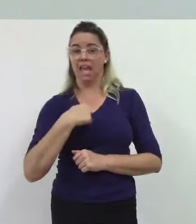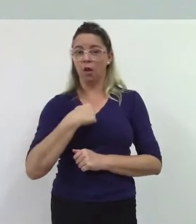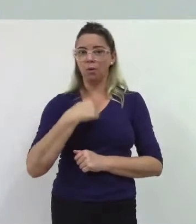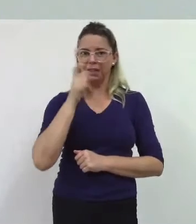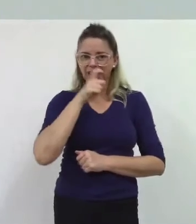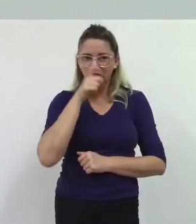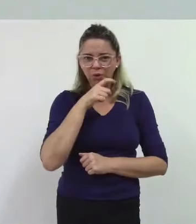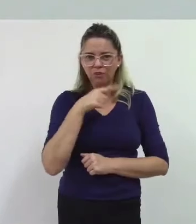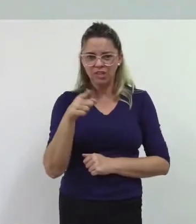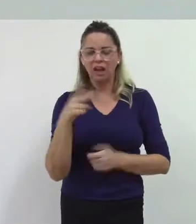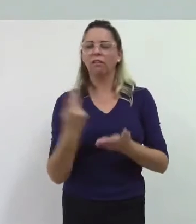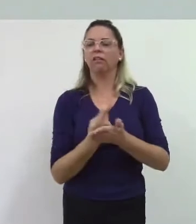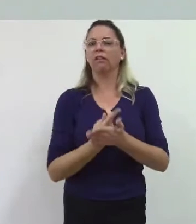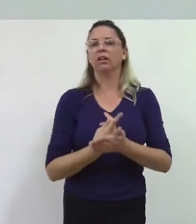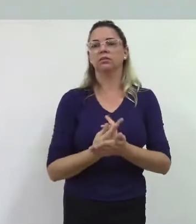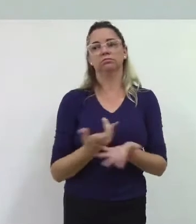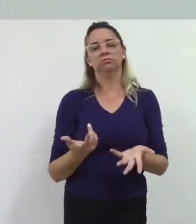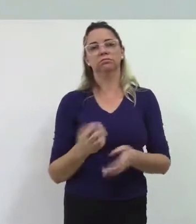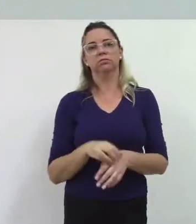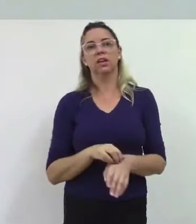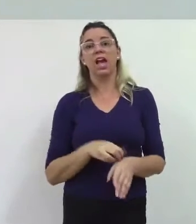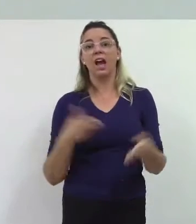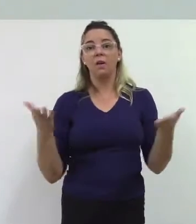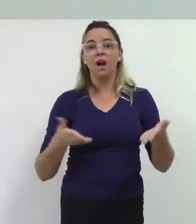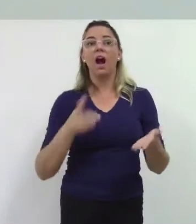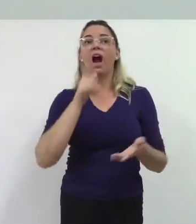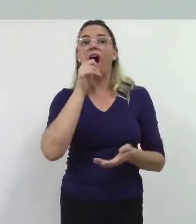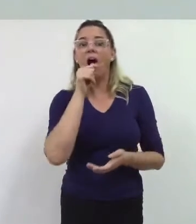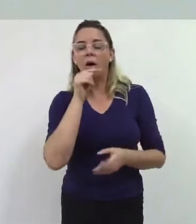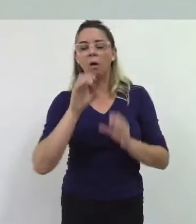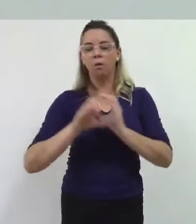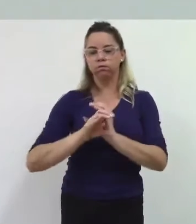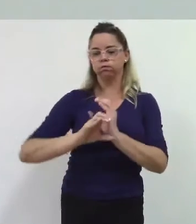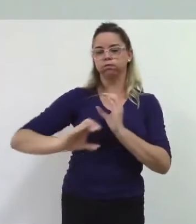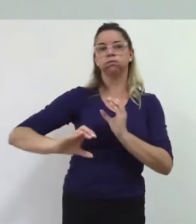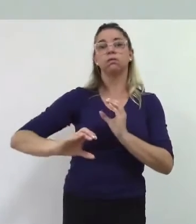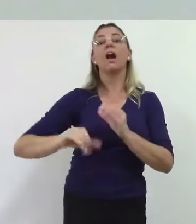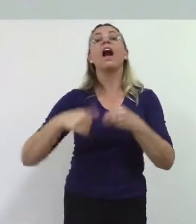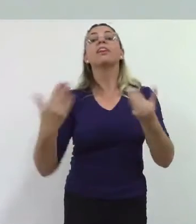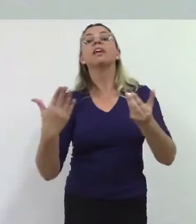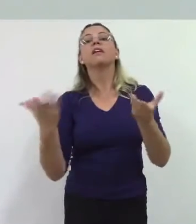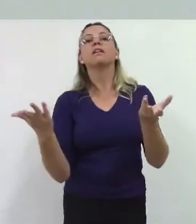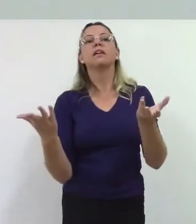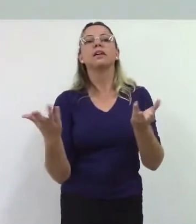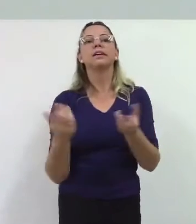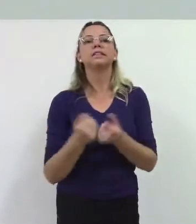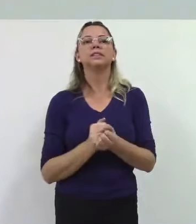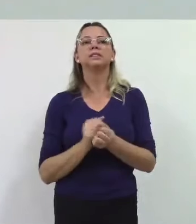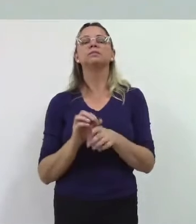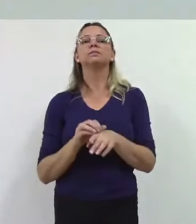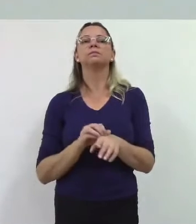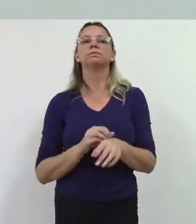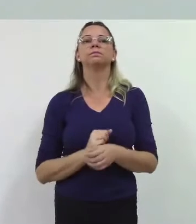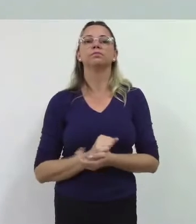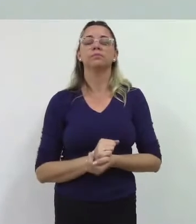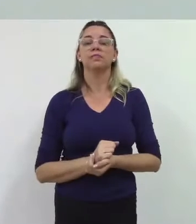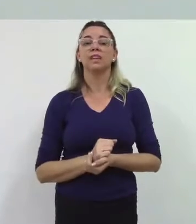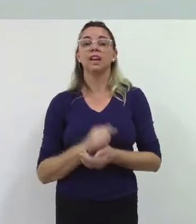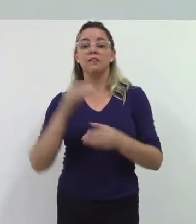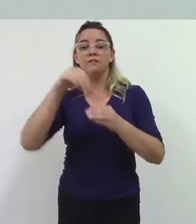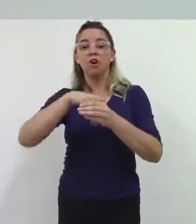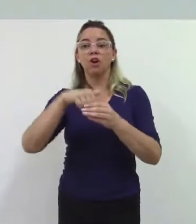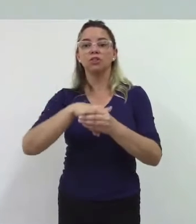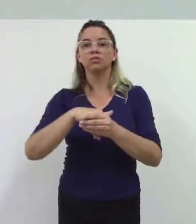corrija mas hoje tem água posso colocar os canos cadê os canos porque não colocar agora véspera da eleição novamente